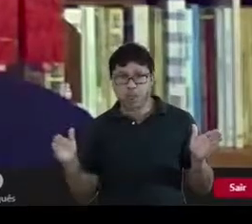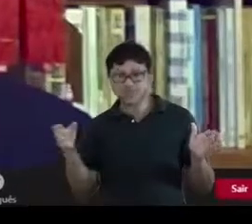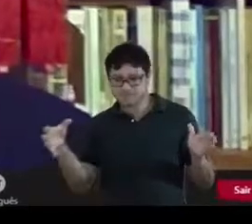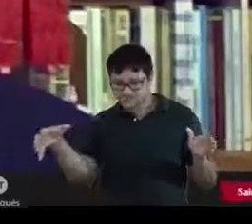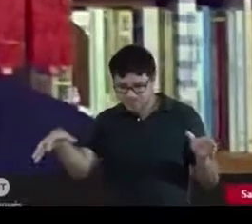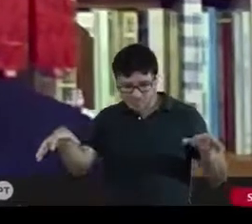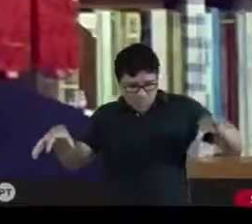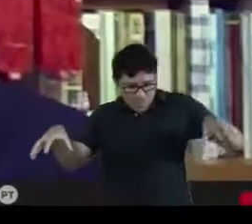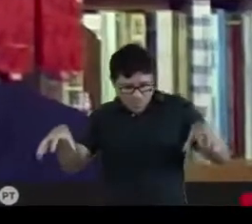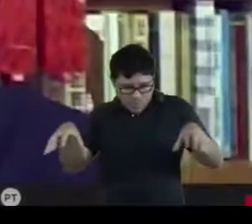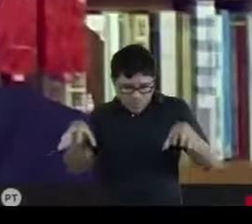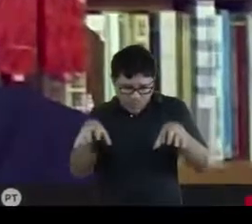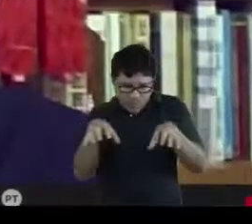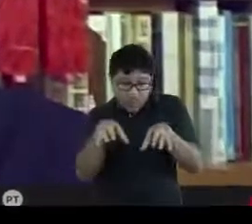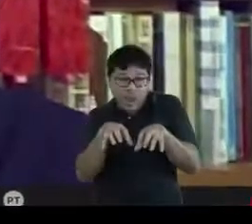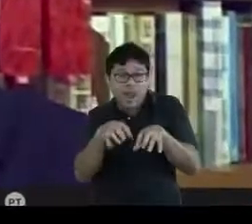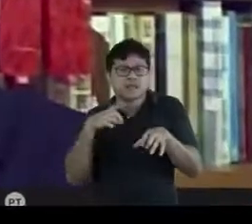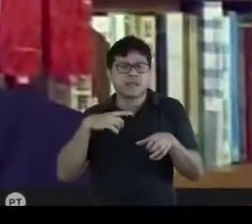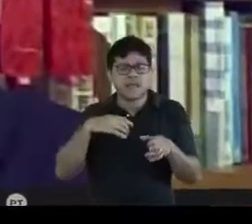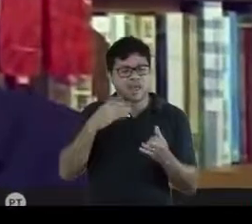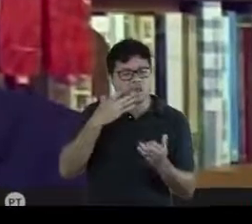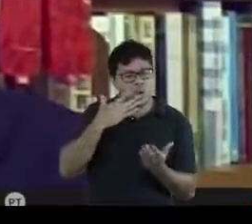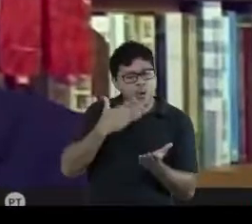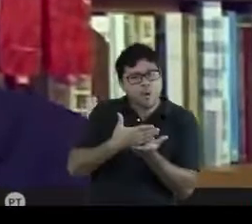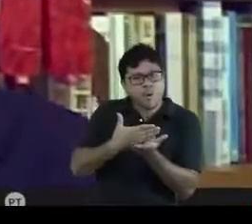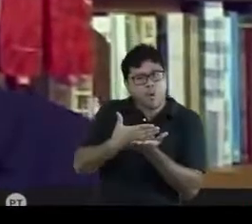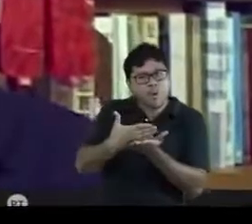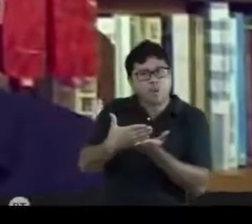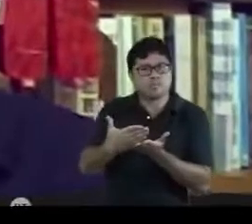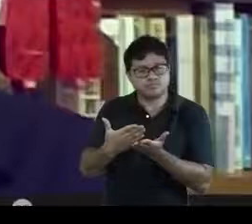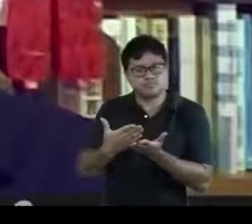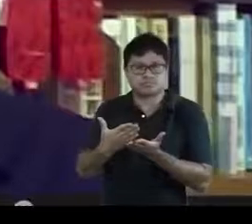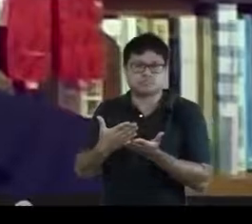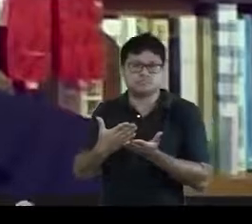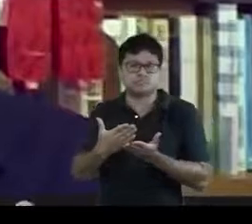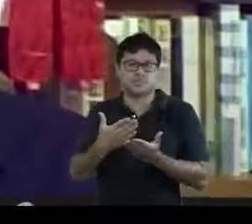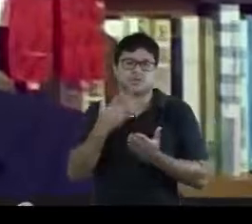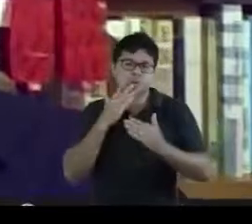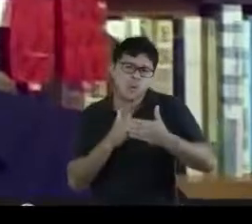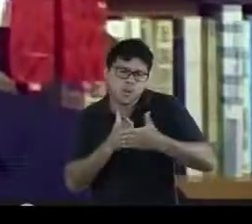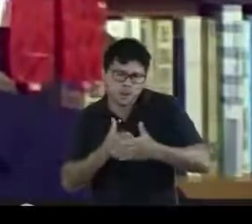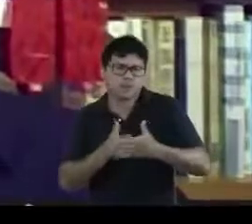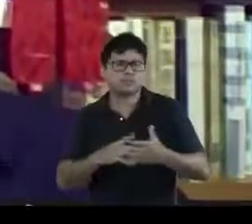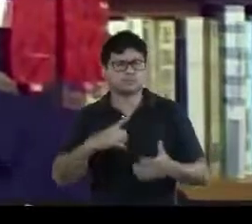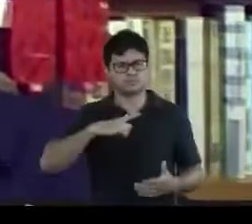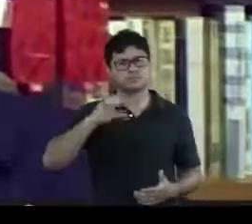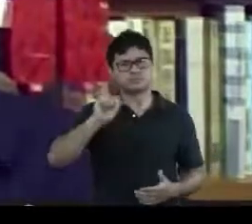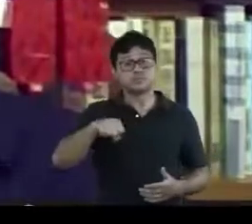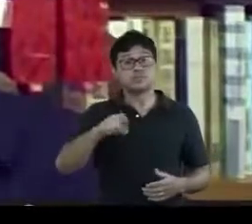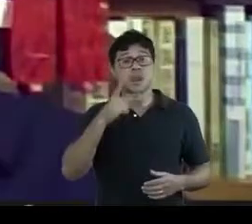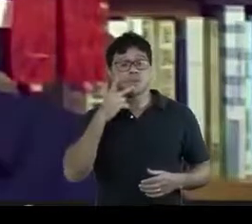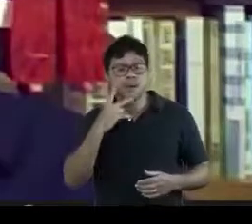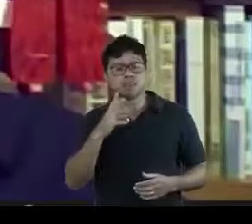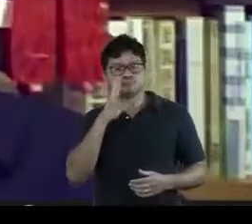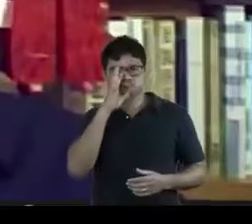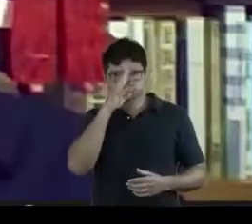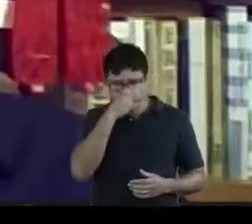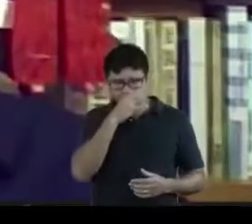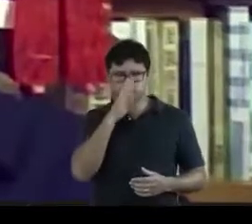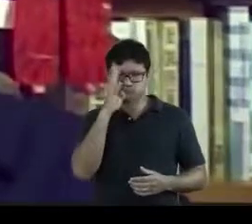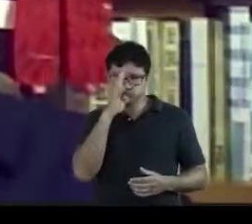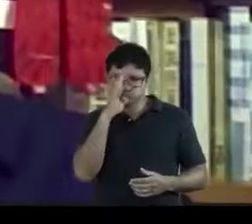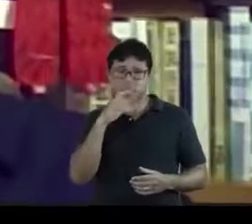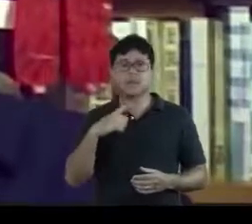aproximação suscita a revisão de uma premissa limitada que ainda resiste em admitir o